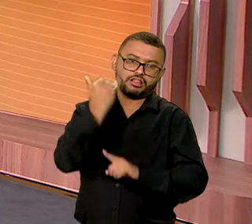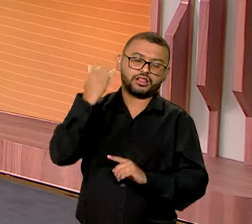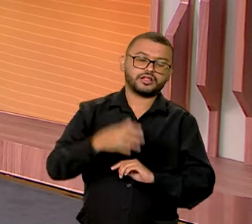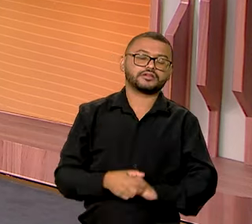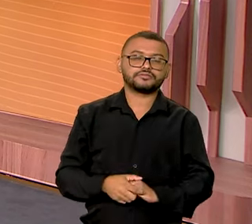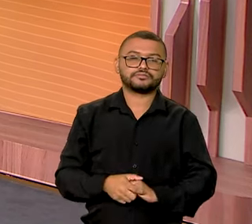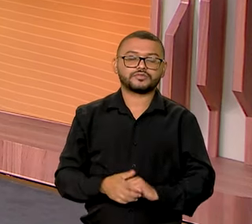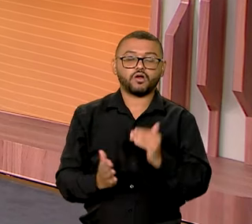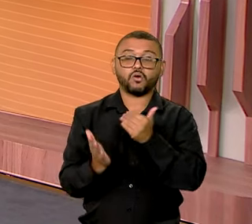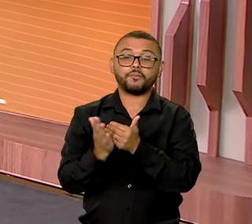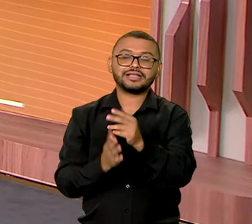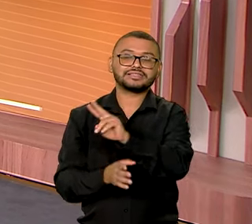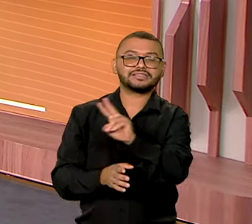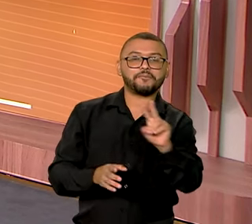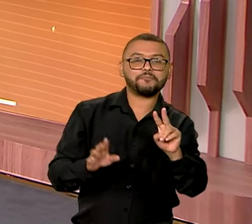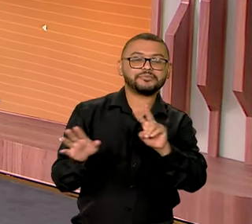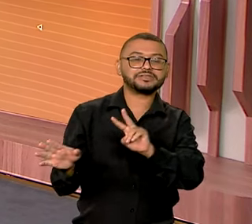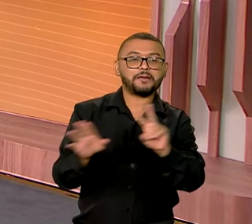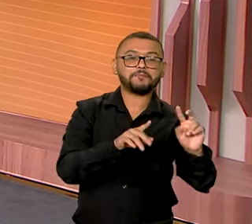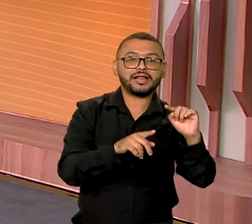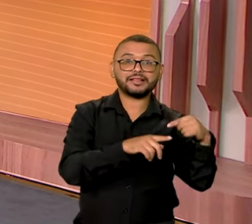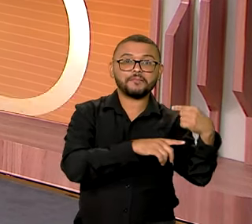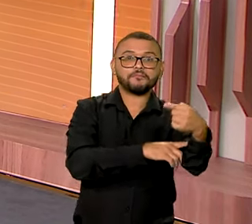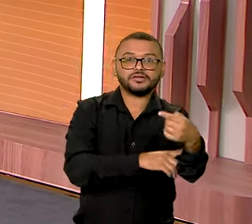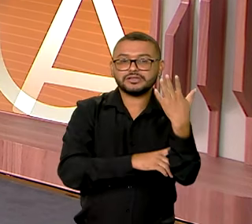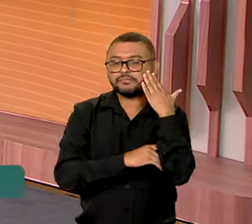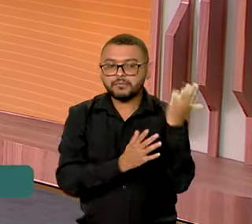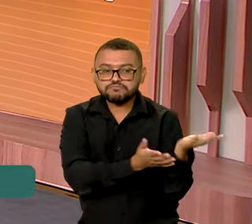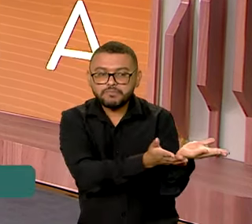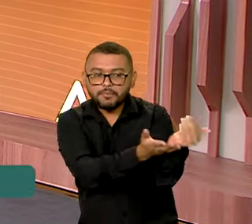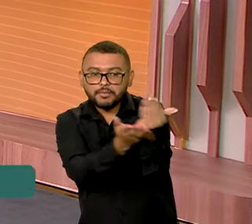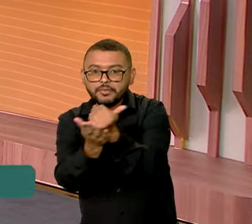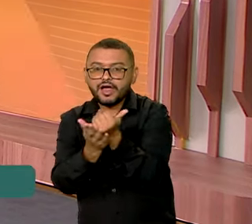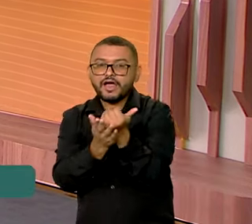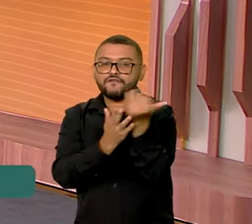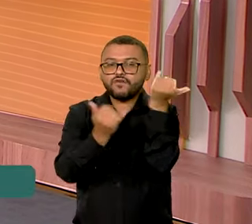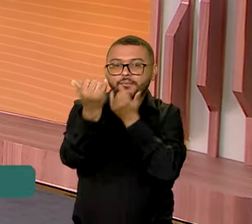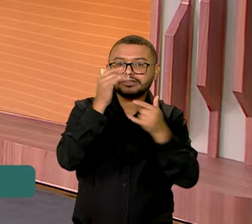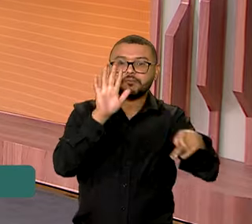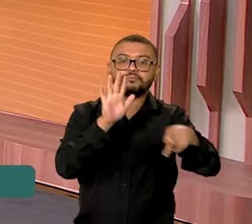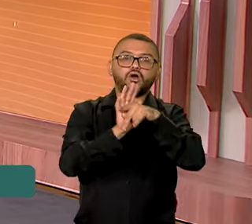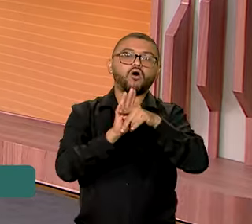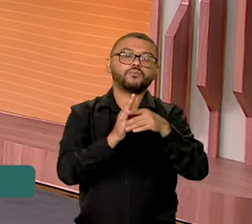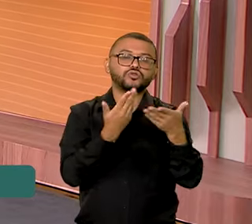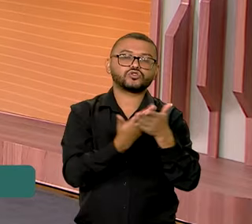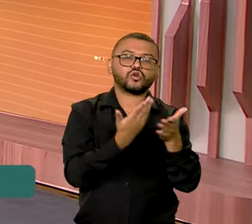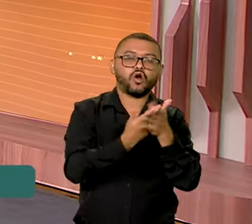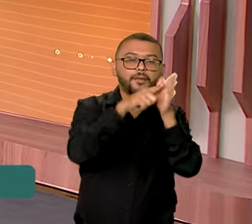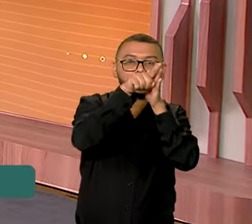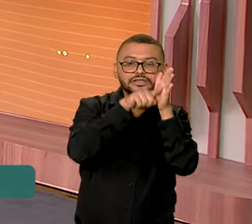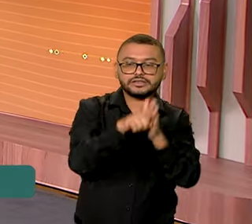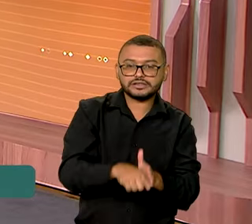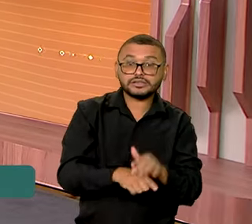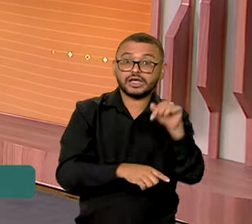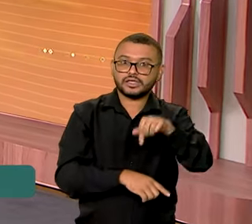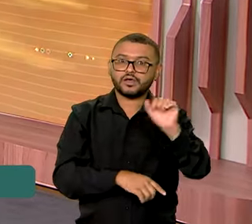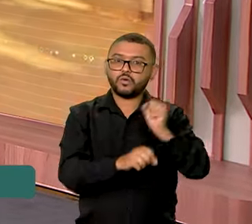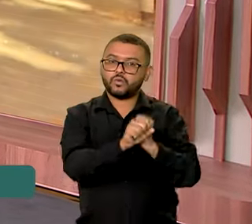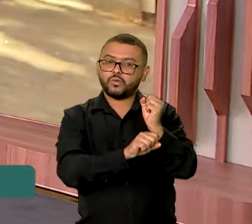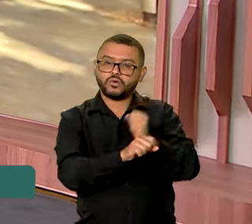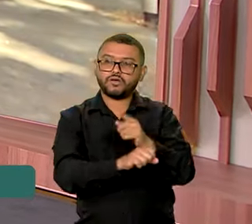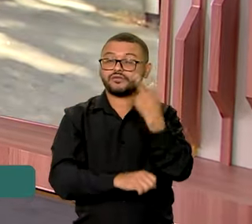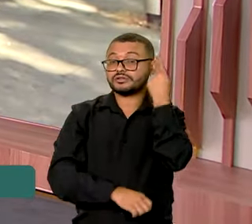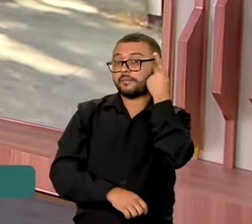Começa na próxima semana a coleta de dados da primeira etapa do Censo Escolar da Educação Básica deste ano. De São